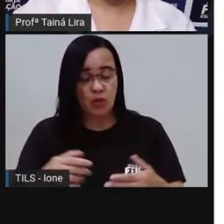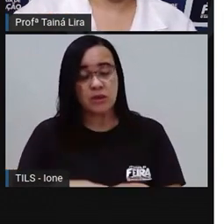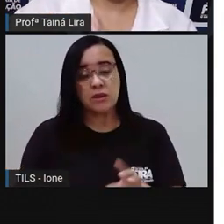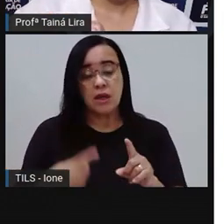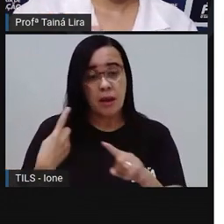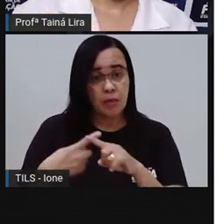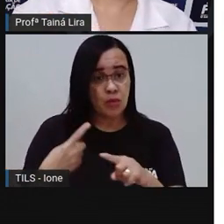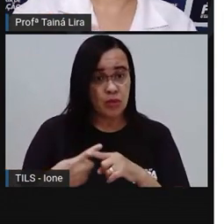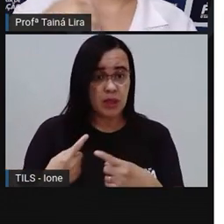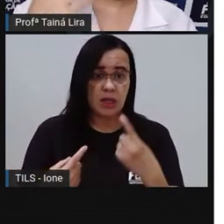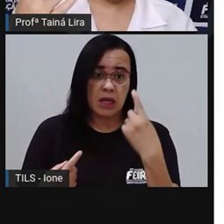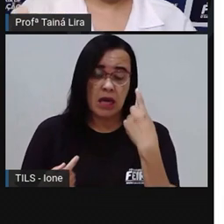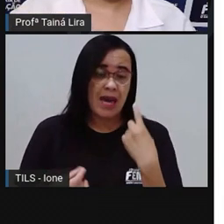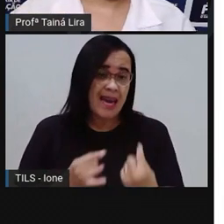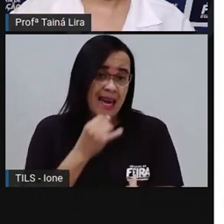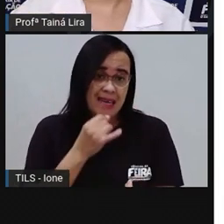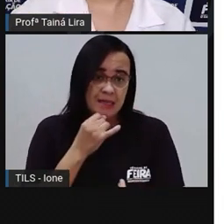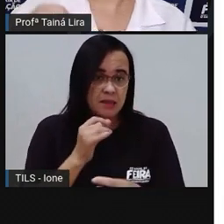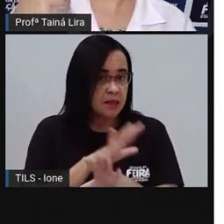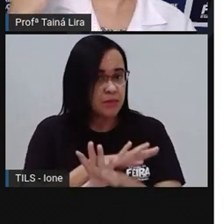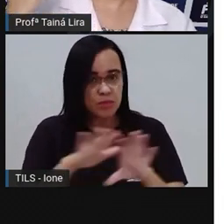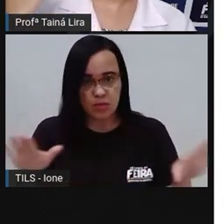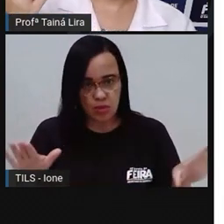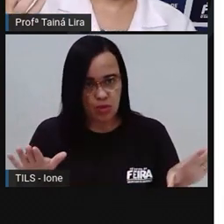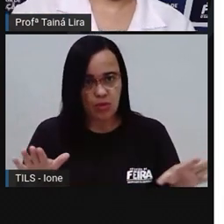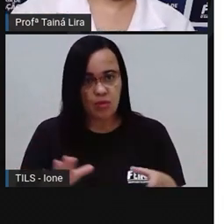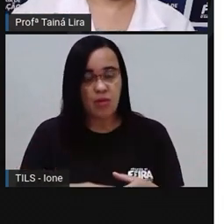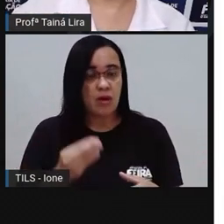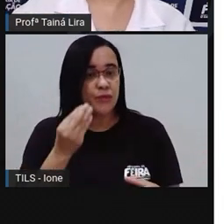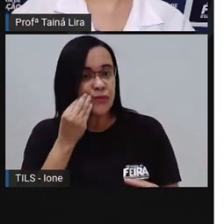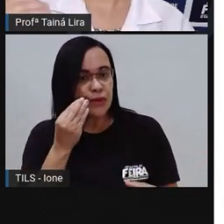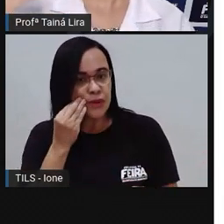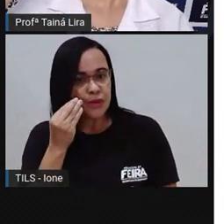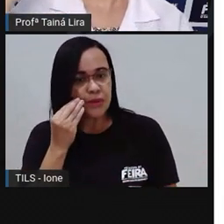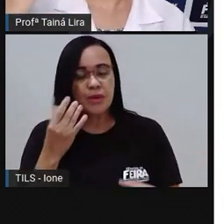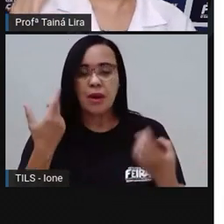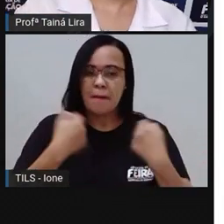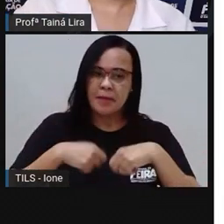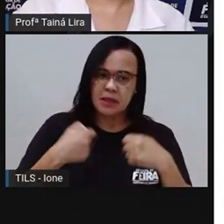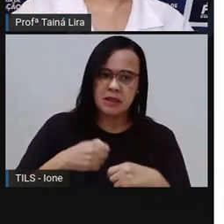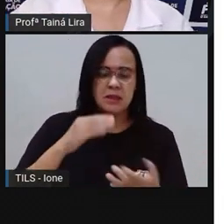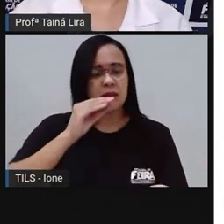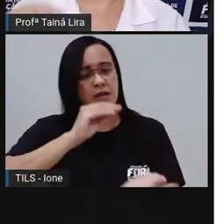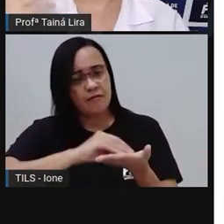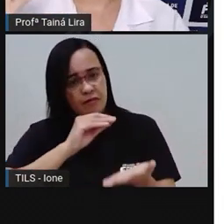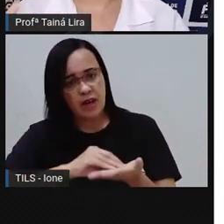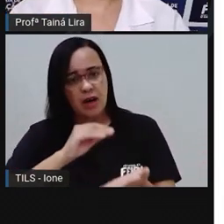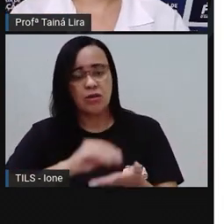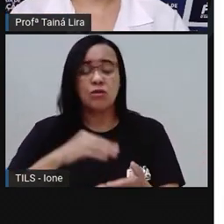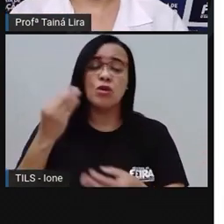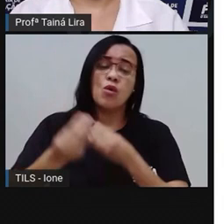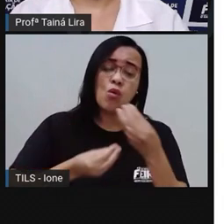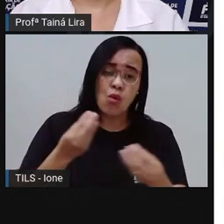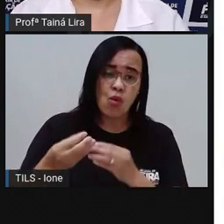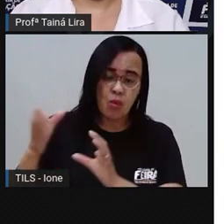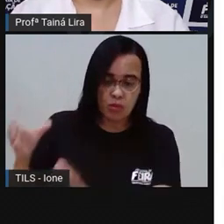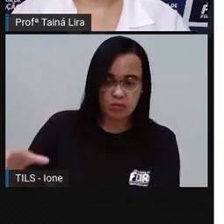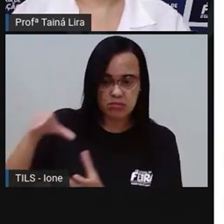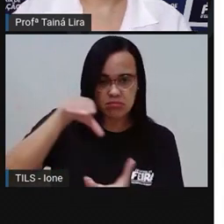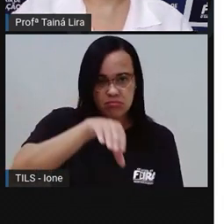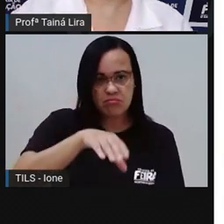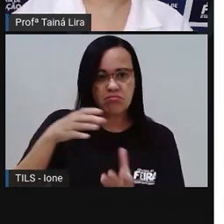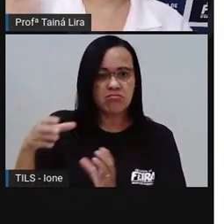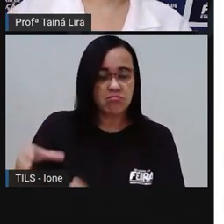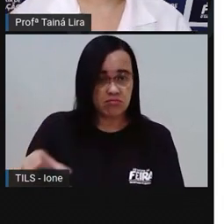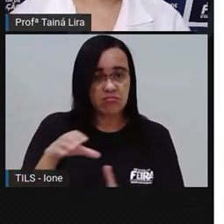minutos Aí vou experimentar Vou ver se precisa de açúcar Vi que precisa de açúcar Vou acrescentar aqui açúcar a